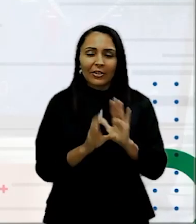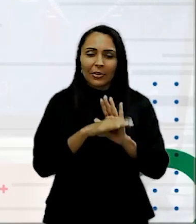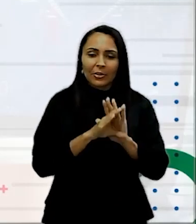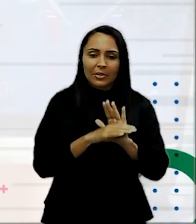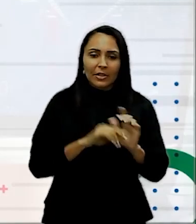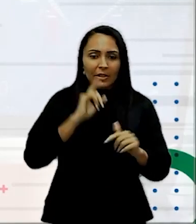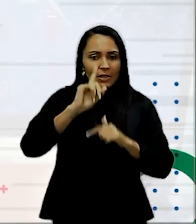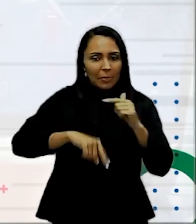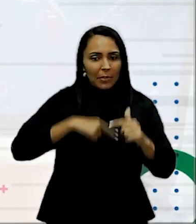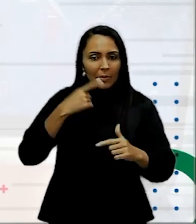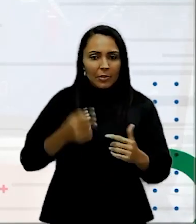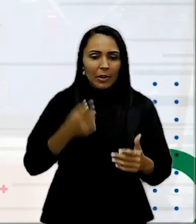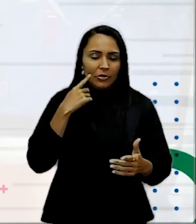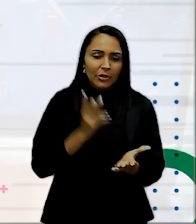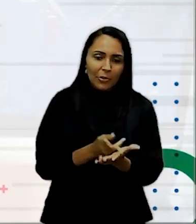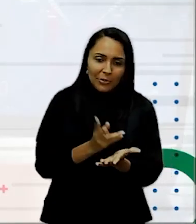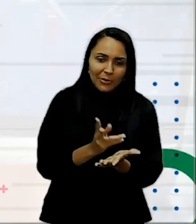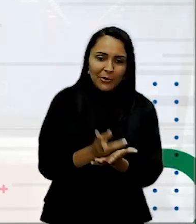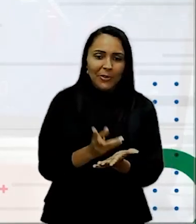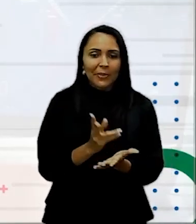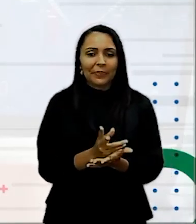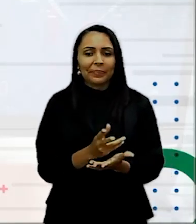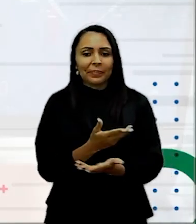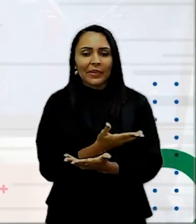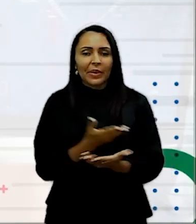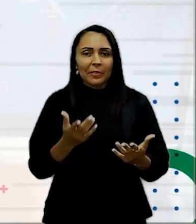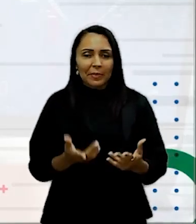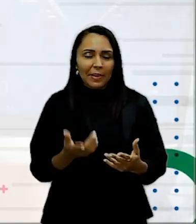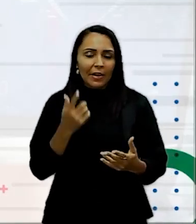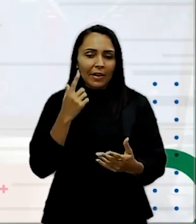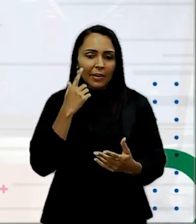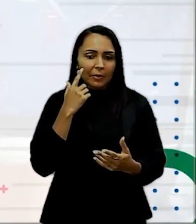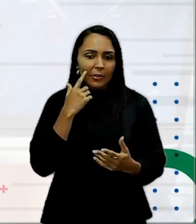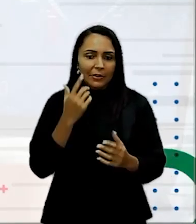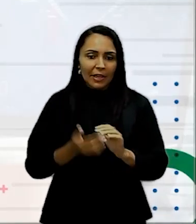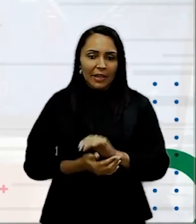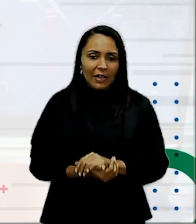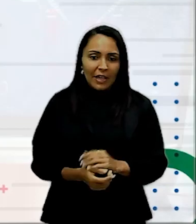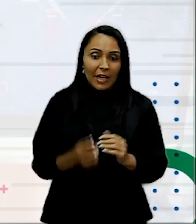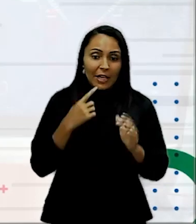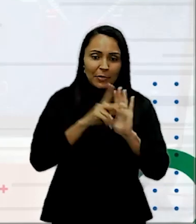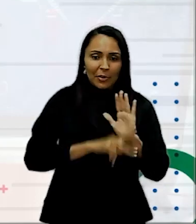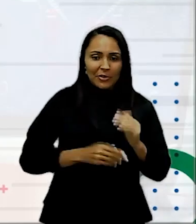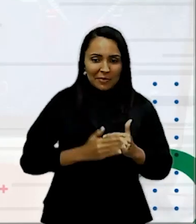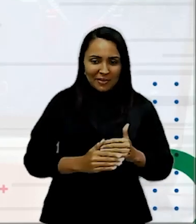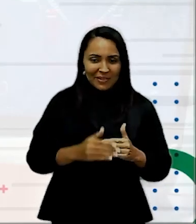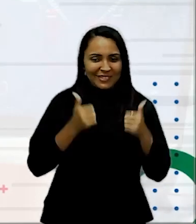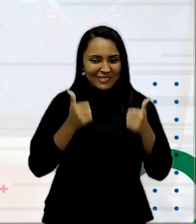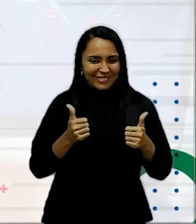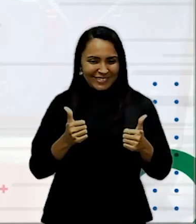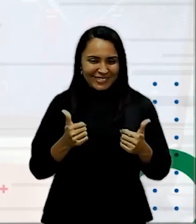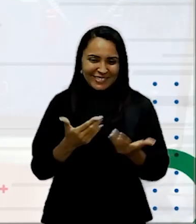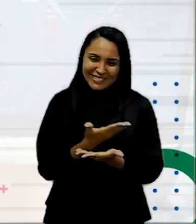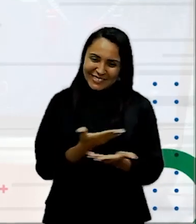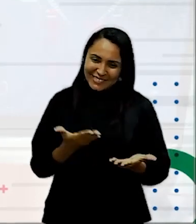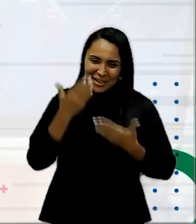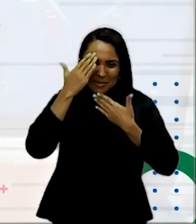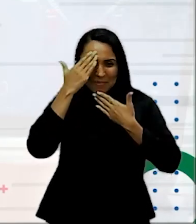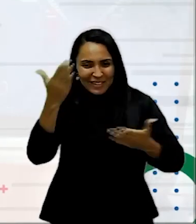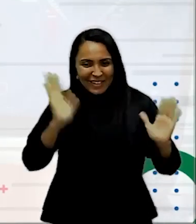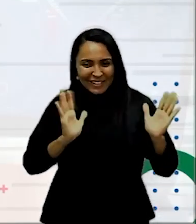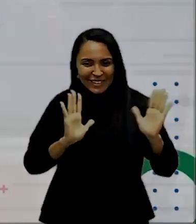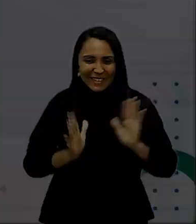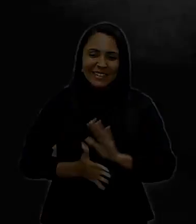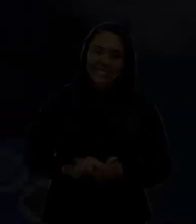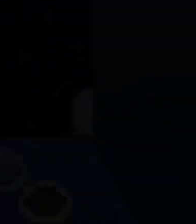E na próxima aula A gente continua Para botar Esse projeto Para frente Tudo bem? Muito obrigado pela atenção E até a